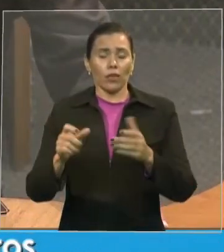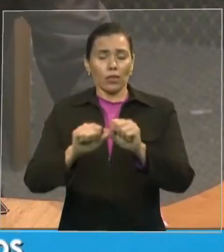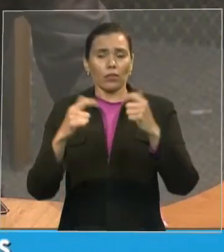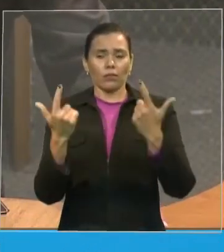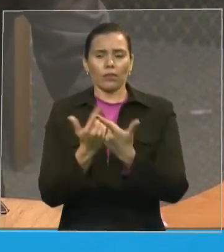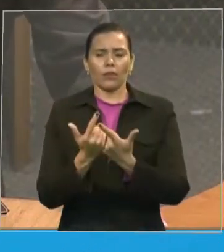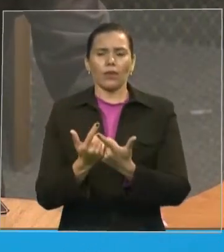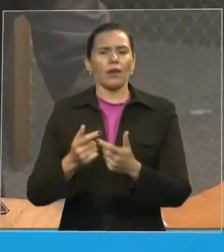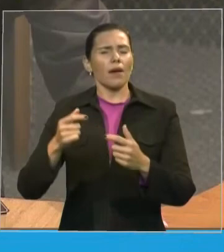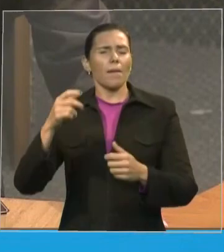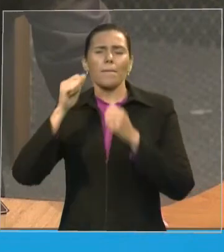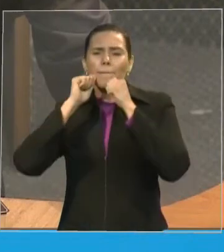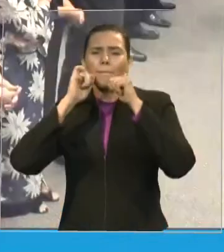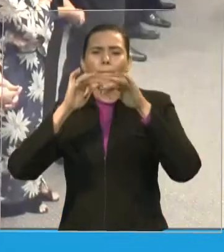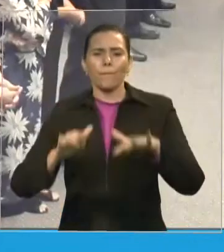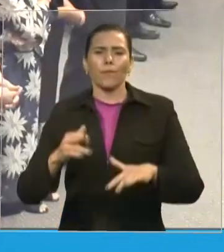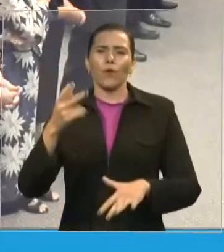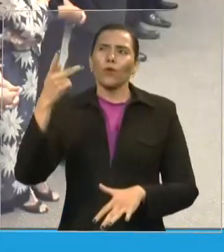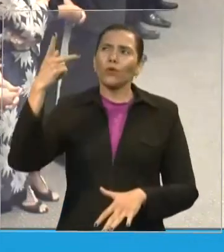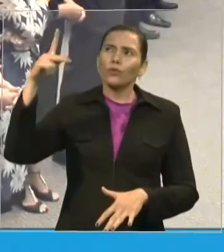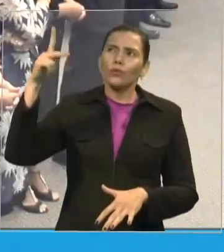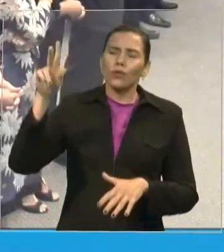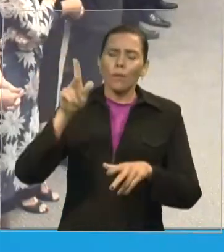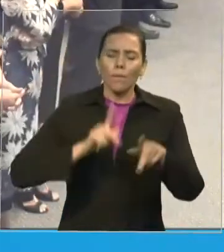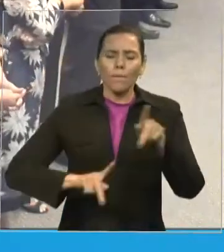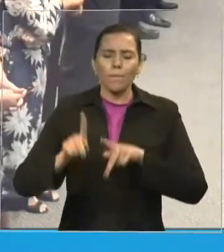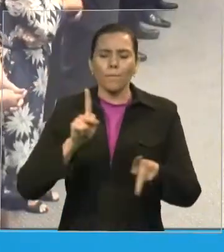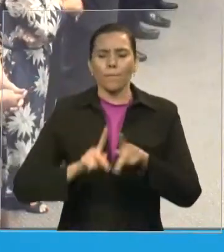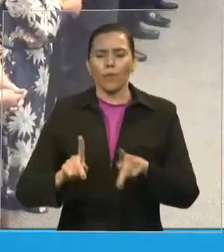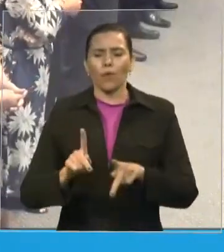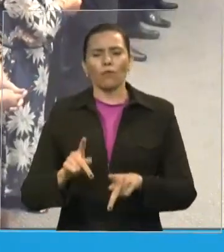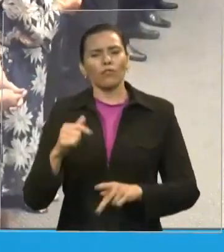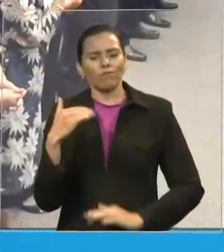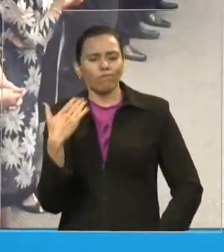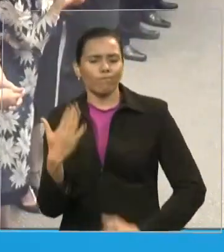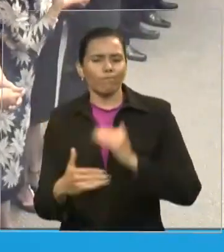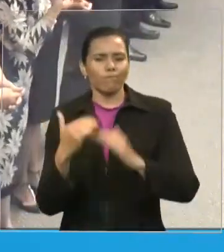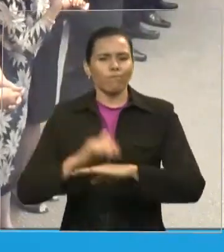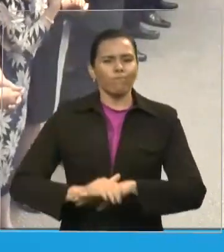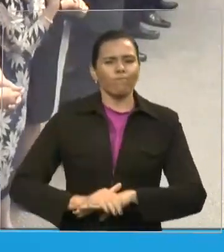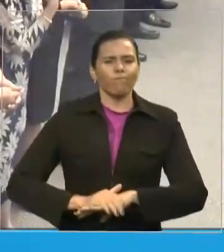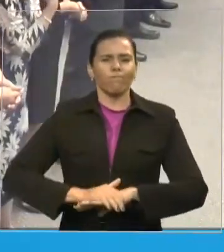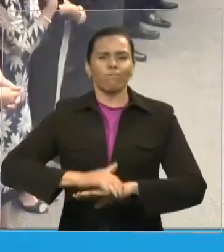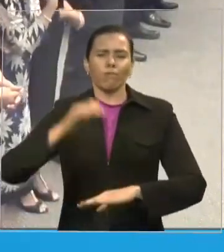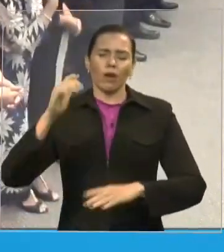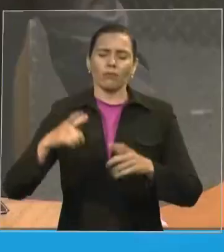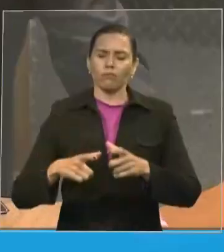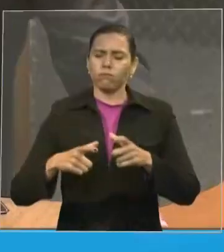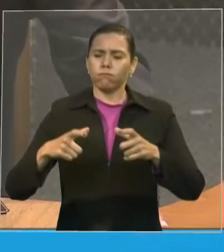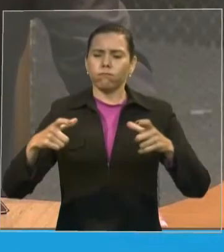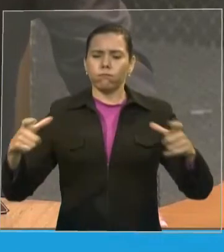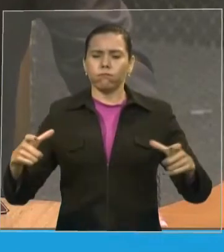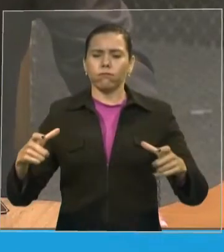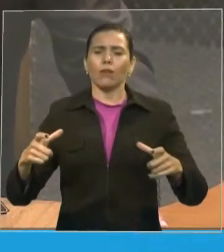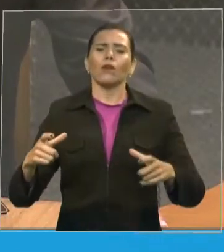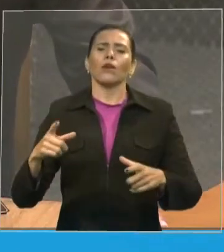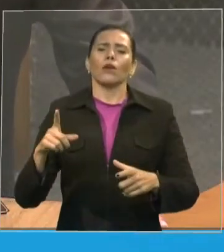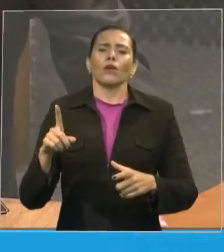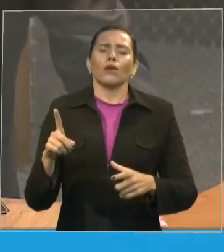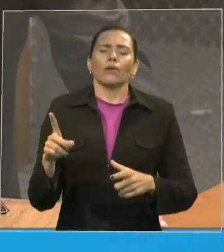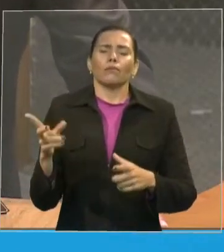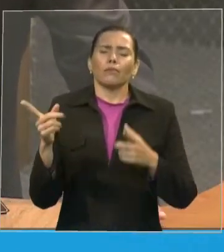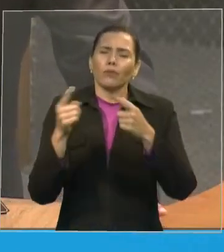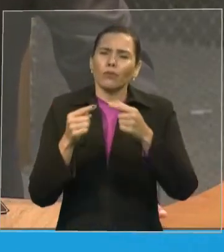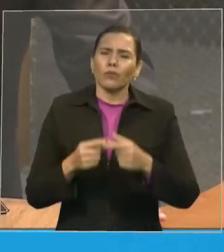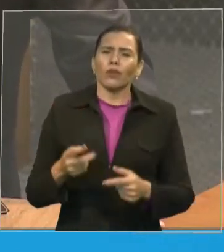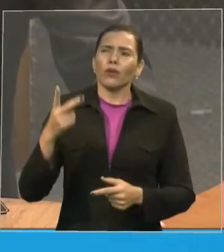o Teu povo possa cada dia crescer prosperar e o Teu nome ser glorificado cada